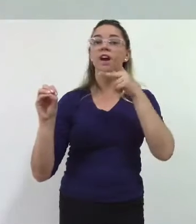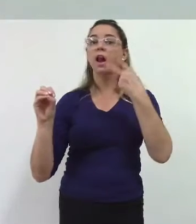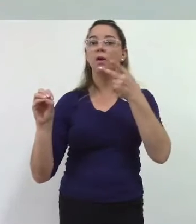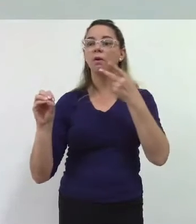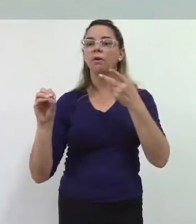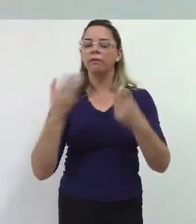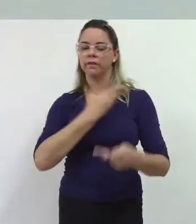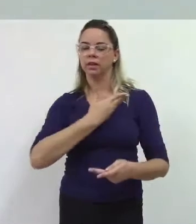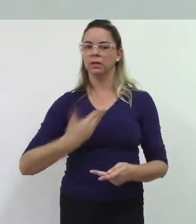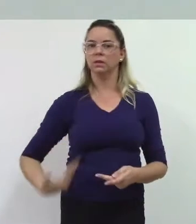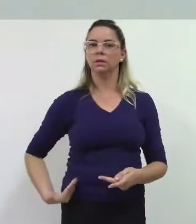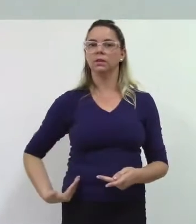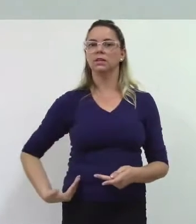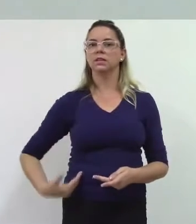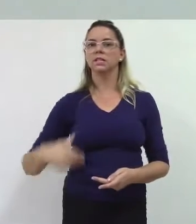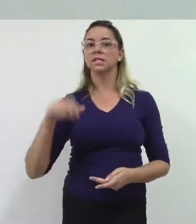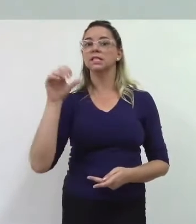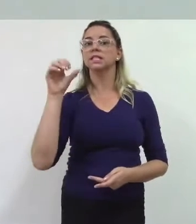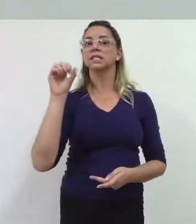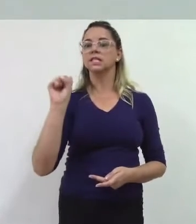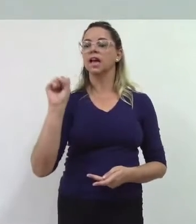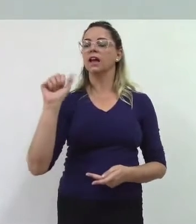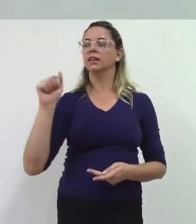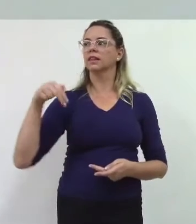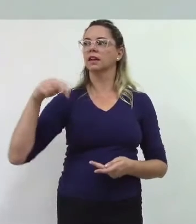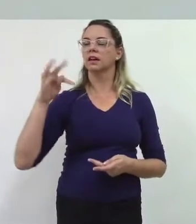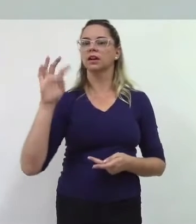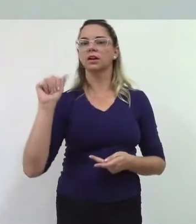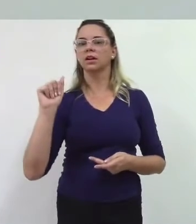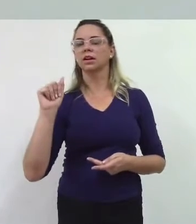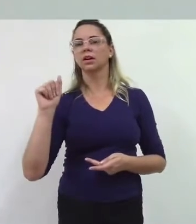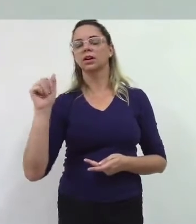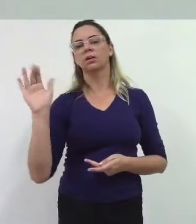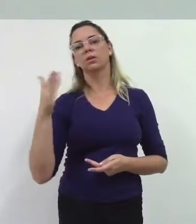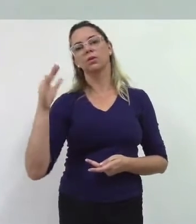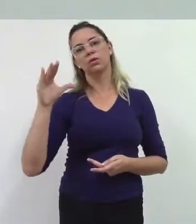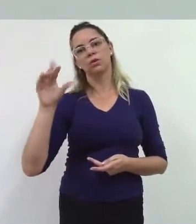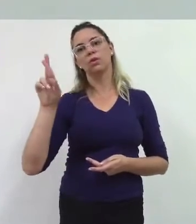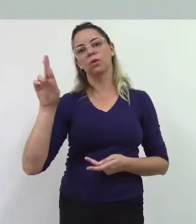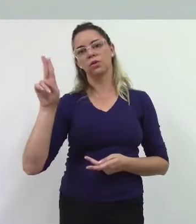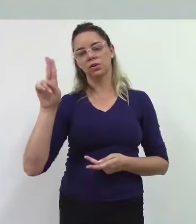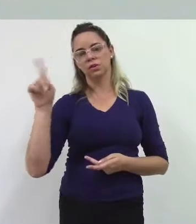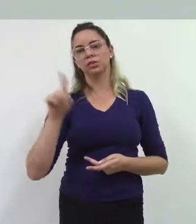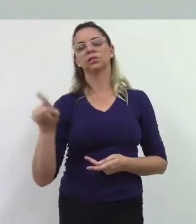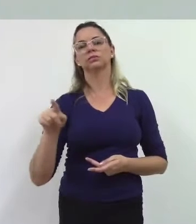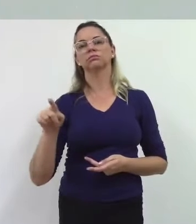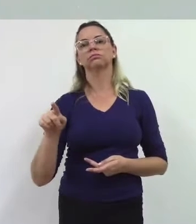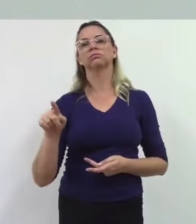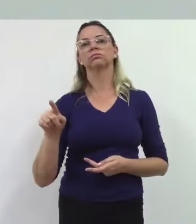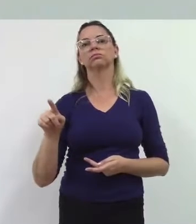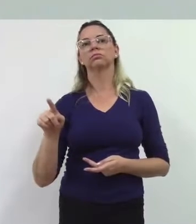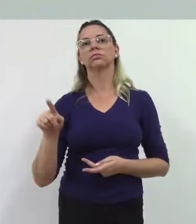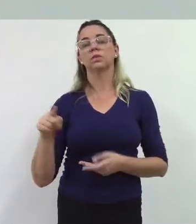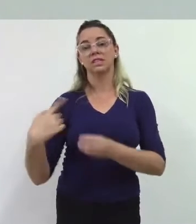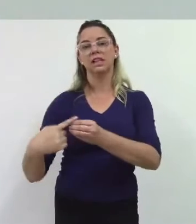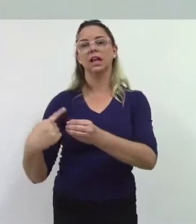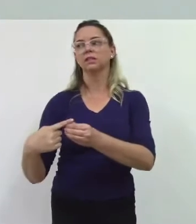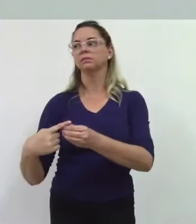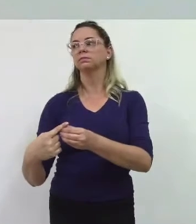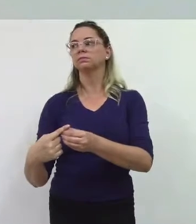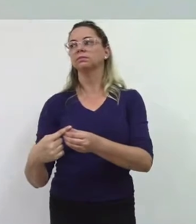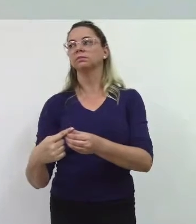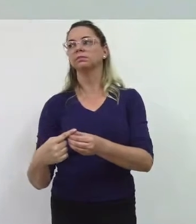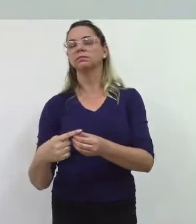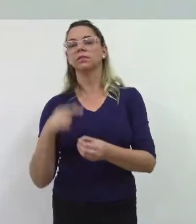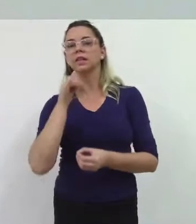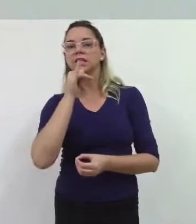lá em Santa Cruz ou lá em outra cidade que ele estava nessa retomada de obra do governo do estado tentando eleger